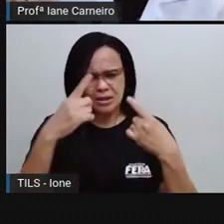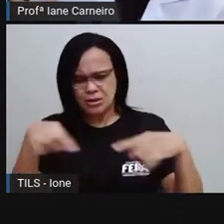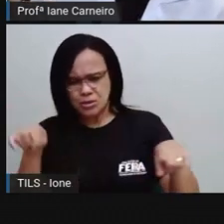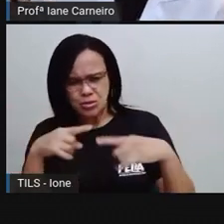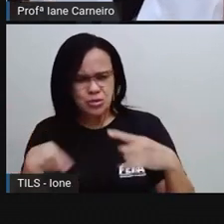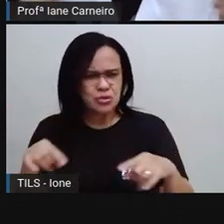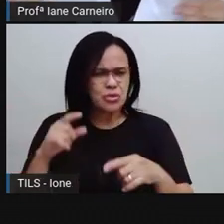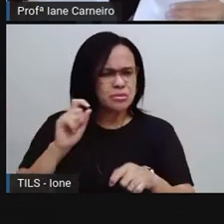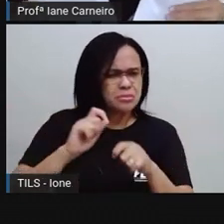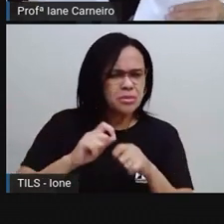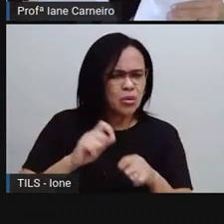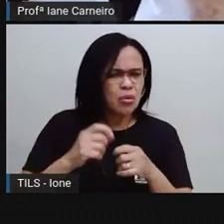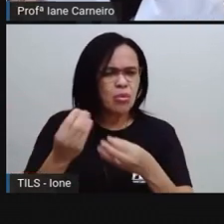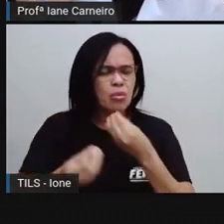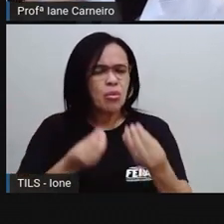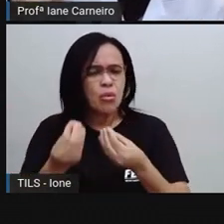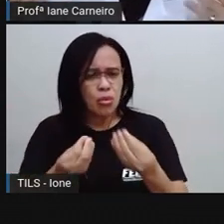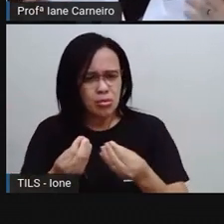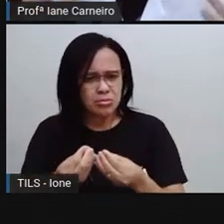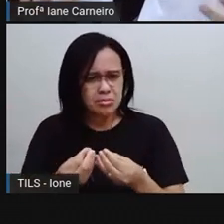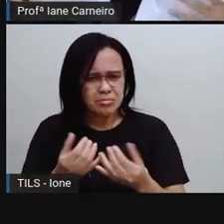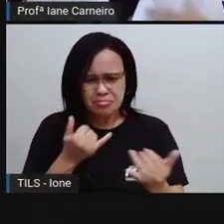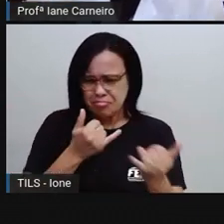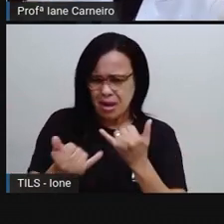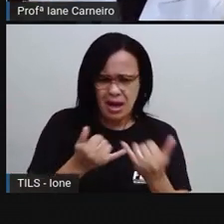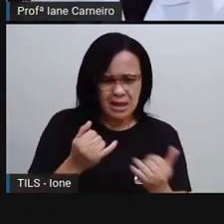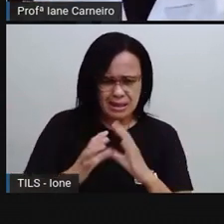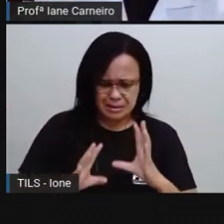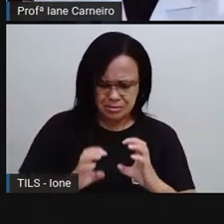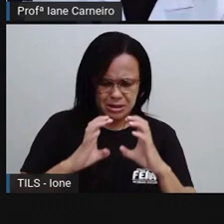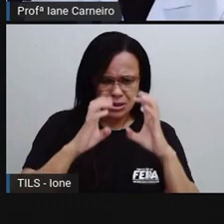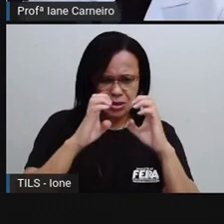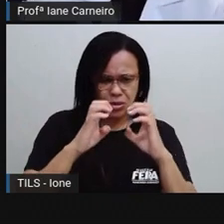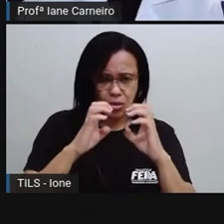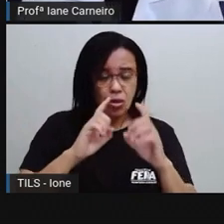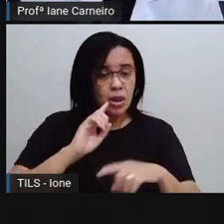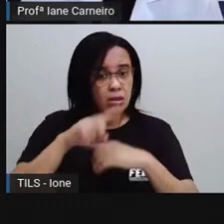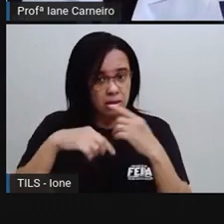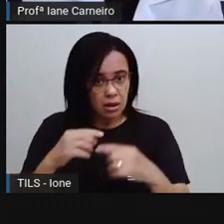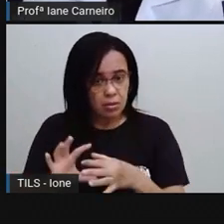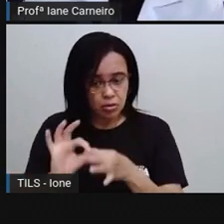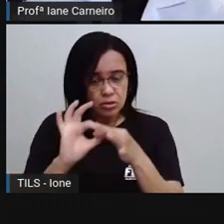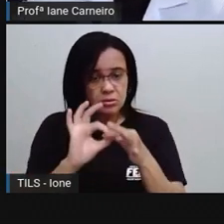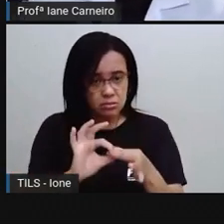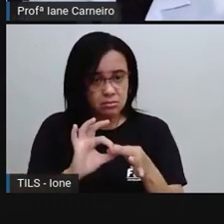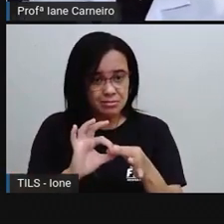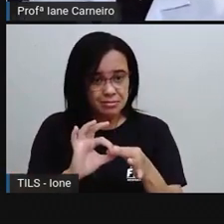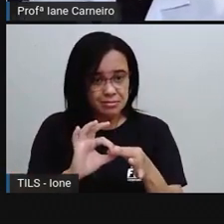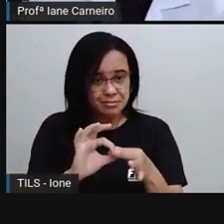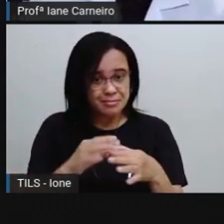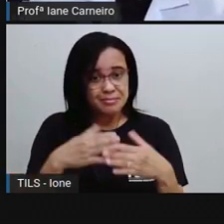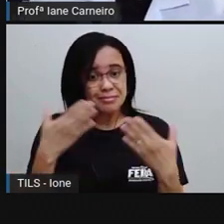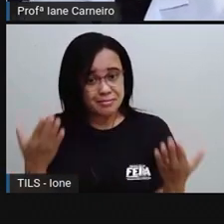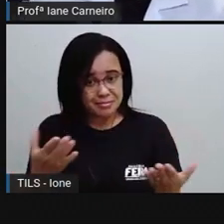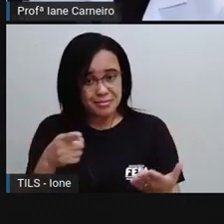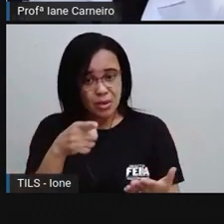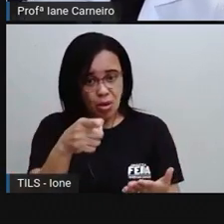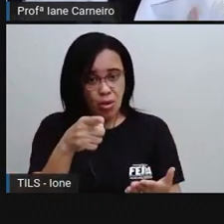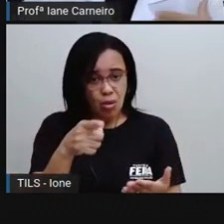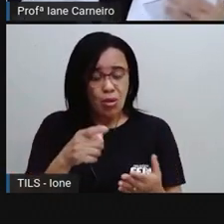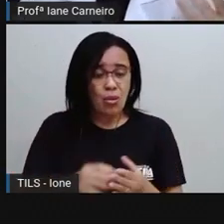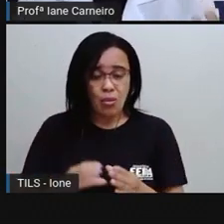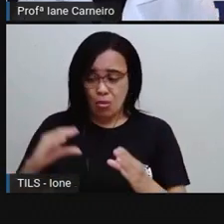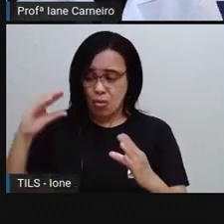fizeram as pazes. Será? A não sabe, né? Será que eles fizeram as pazes? E aí, ó, diz que o cravo teve